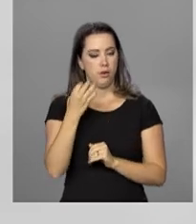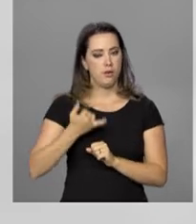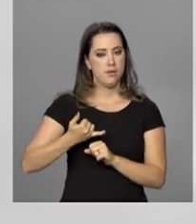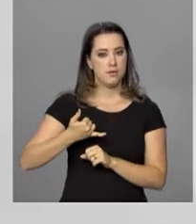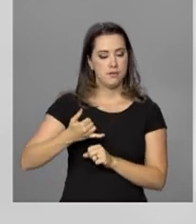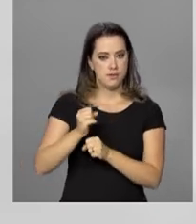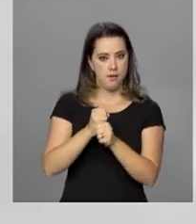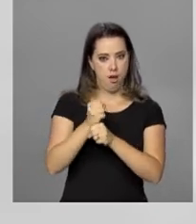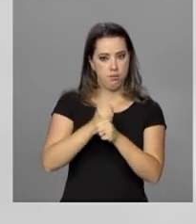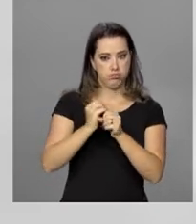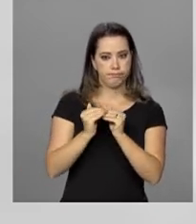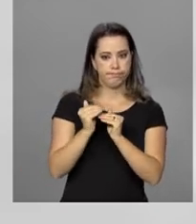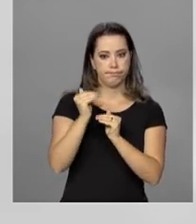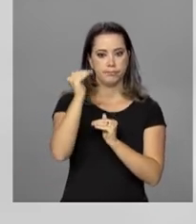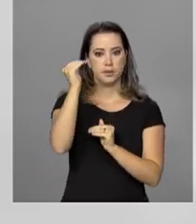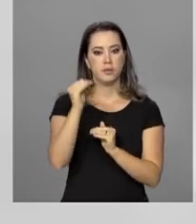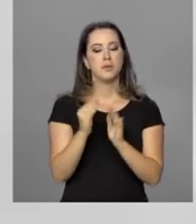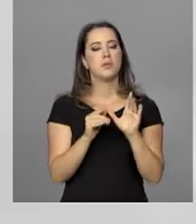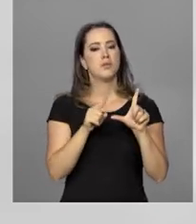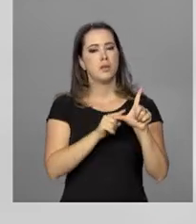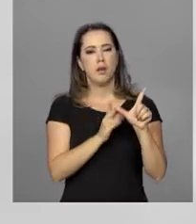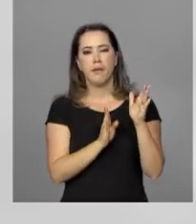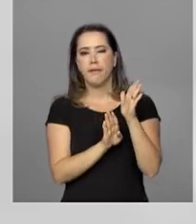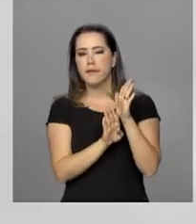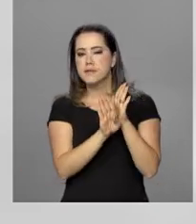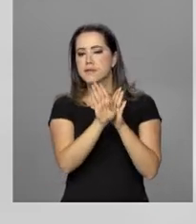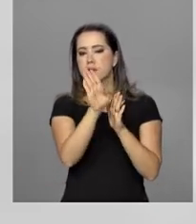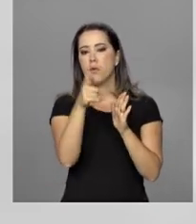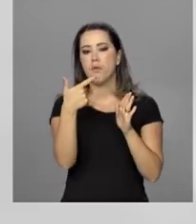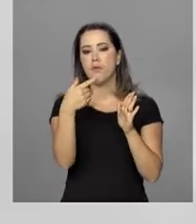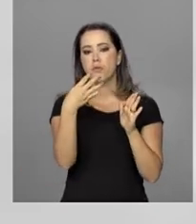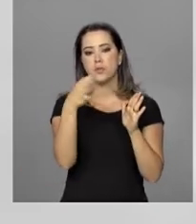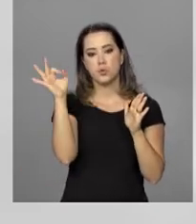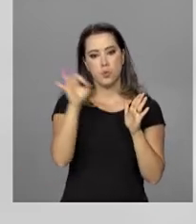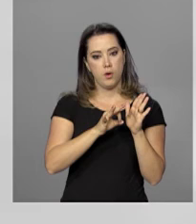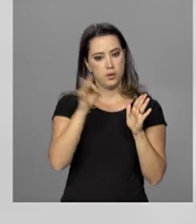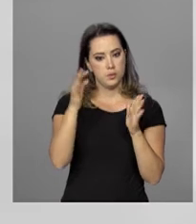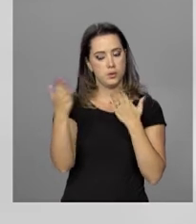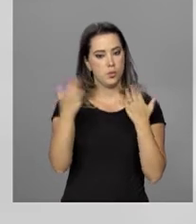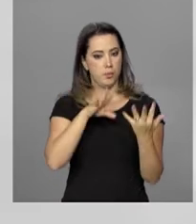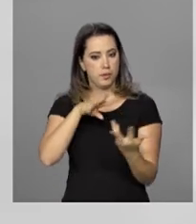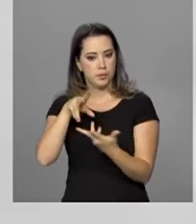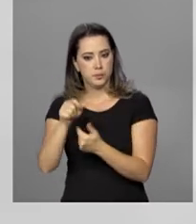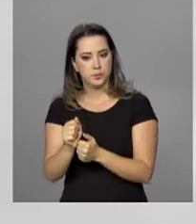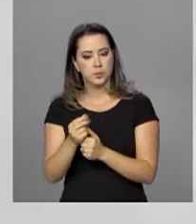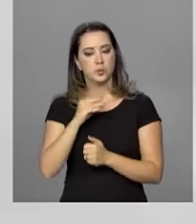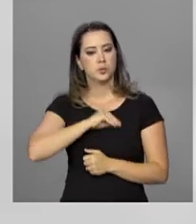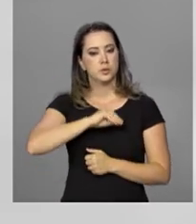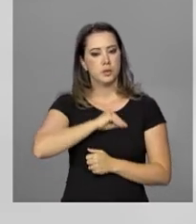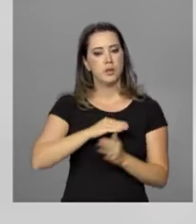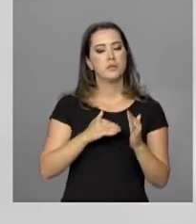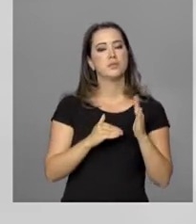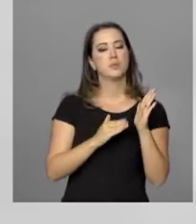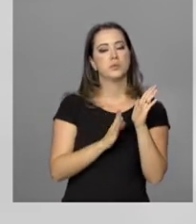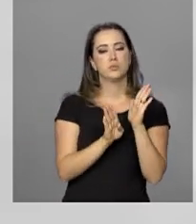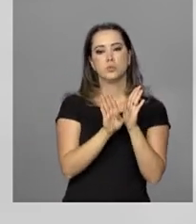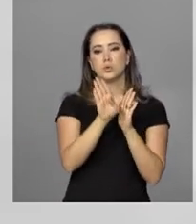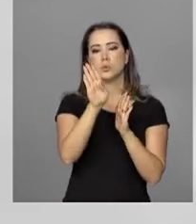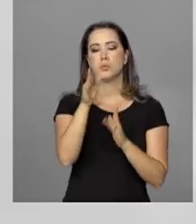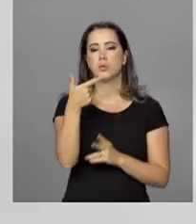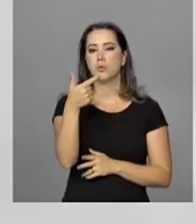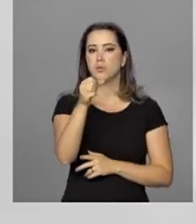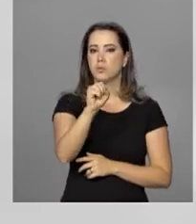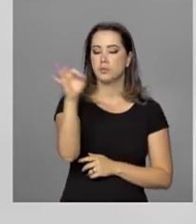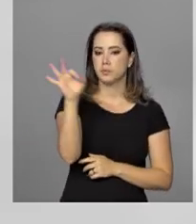Brasil cresceu 24% acima da média global e a renda per capita subiu 28%. Em